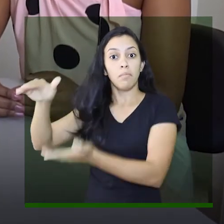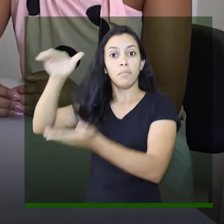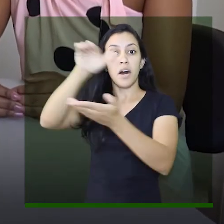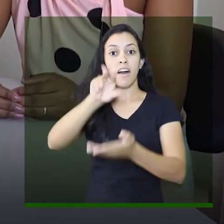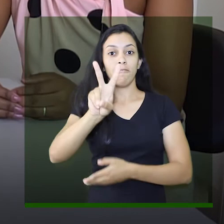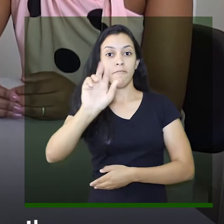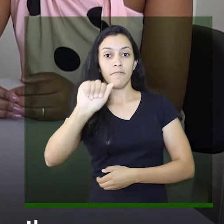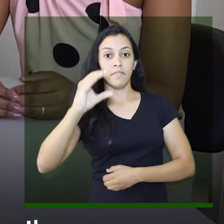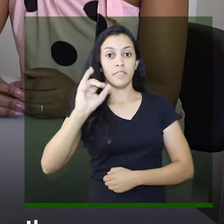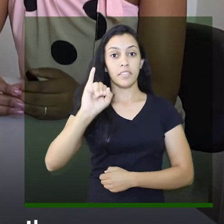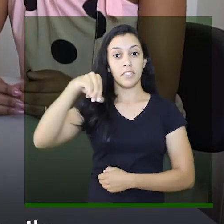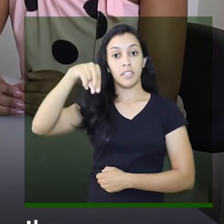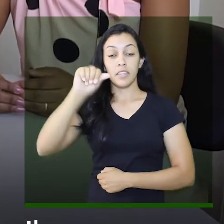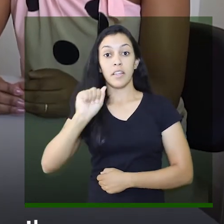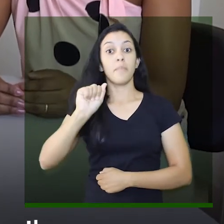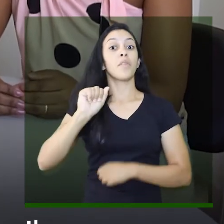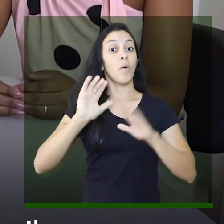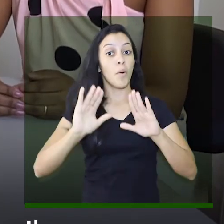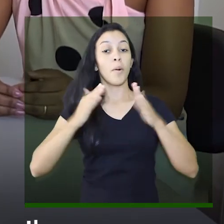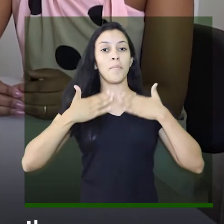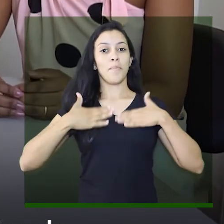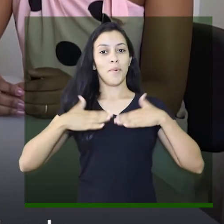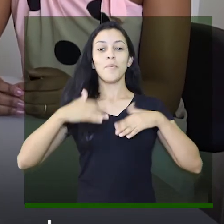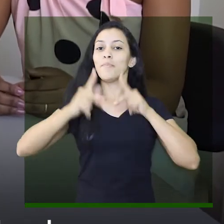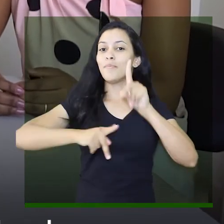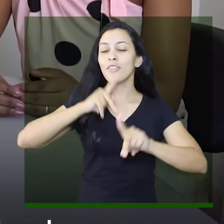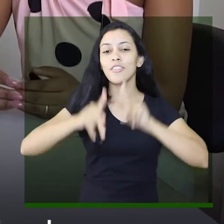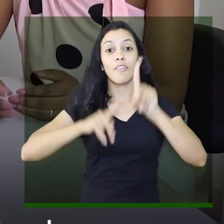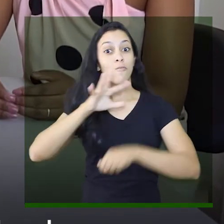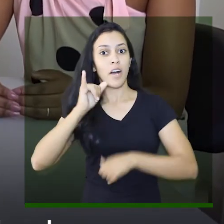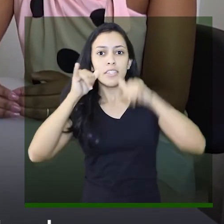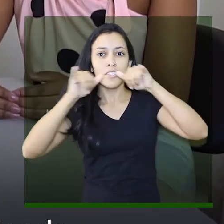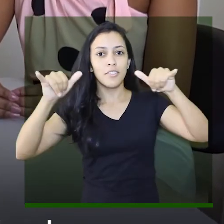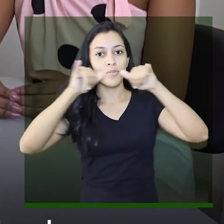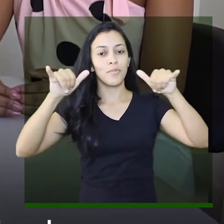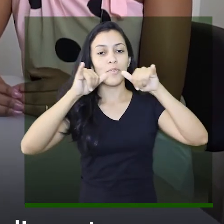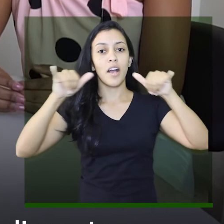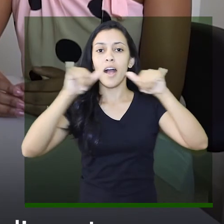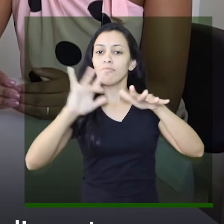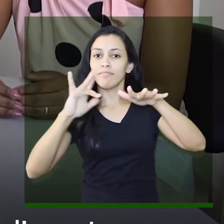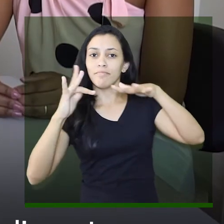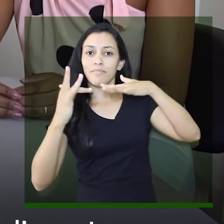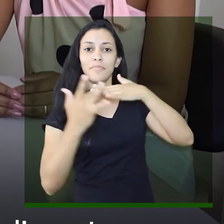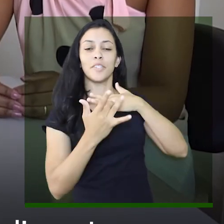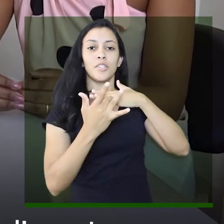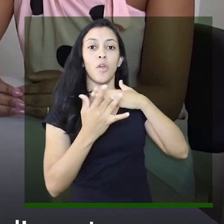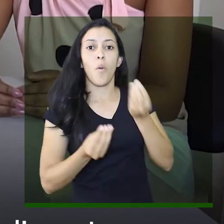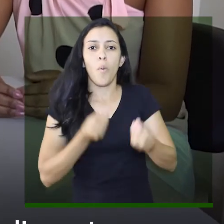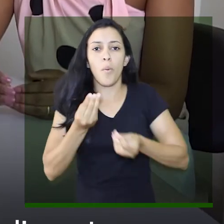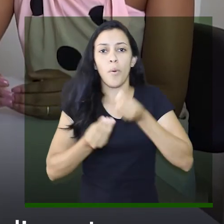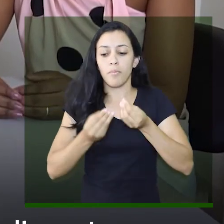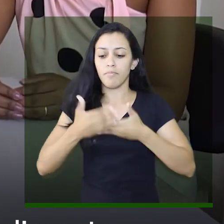chegada da vacina. A população pode ficar tranquila, que vai ser amplamente divulgado em toda a mídia